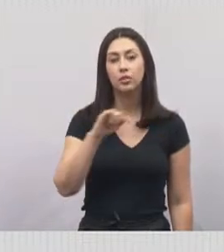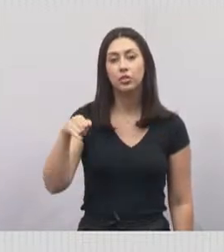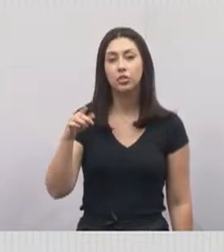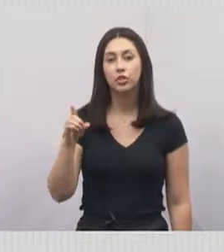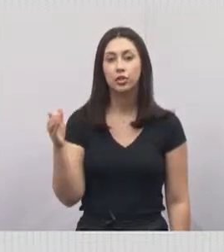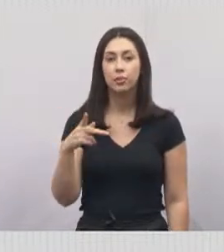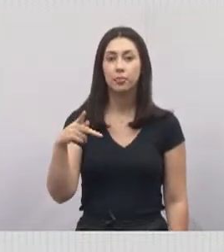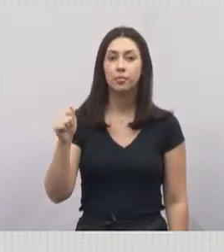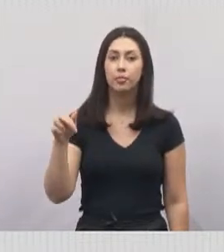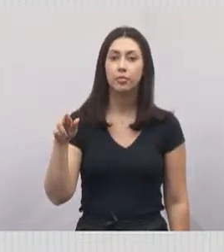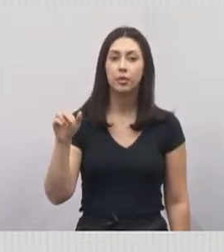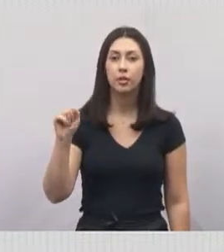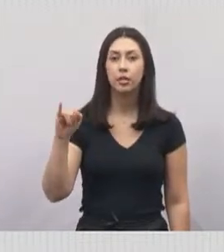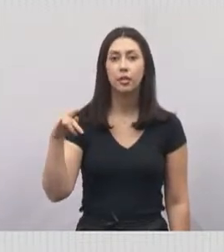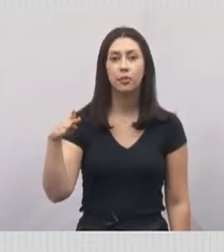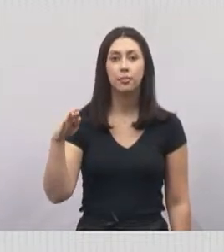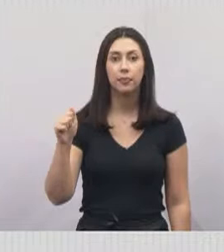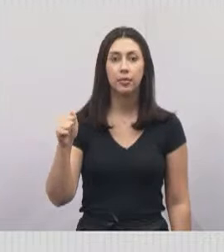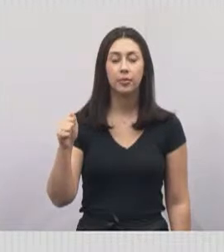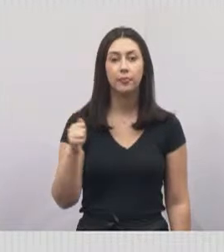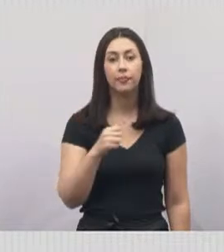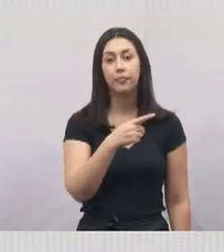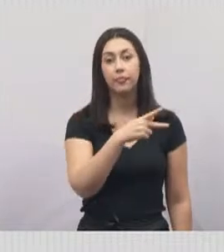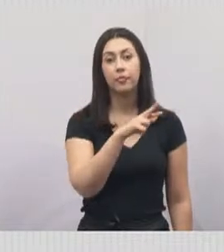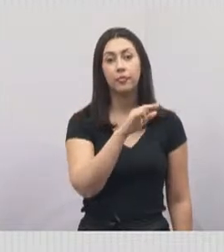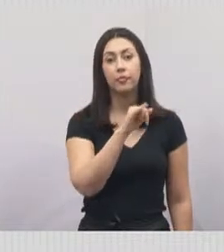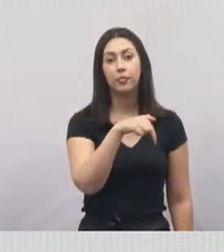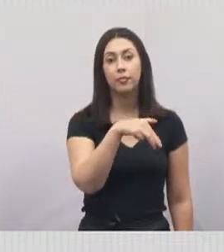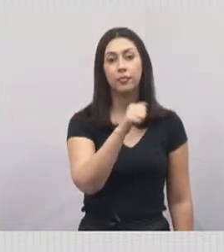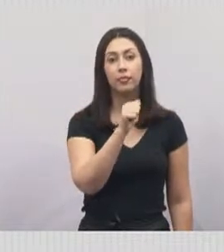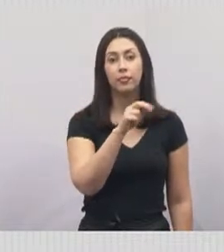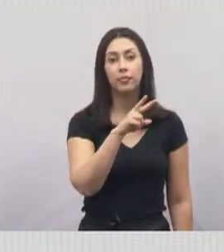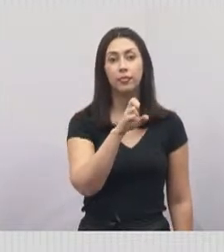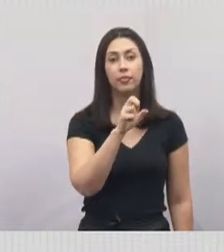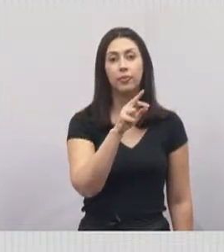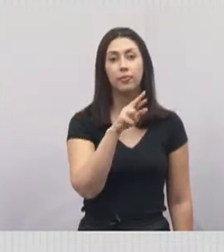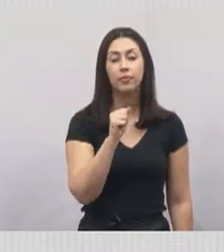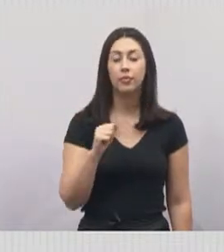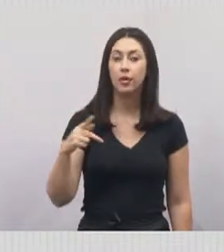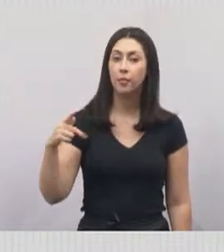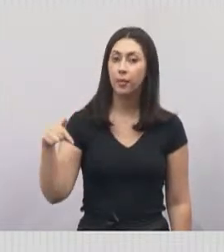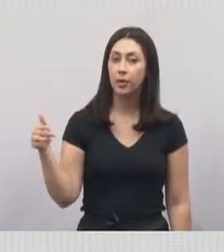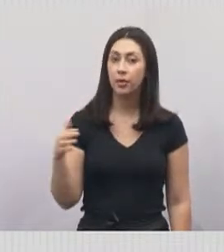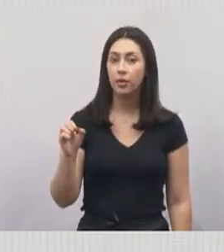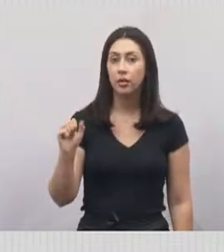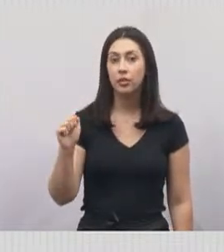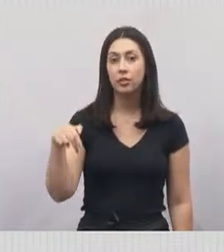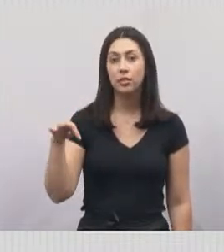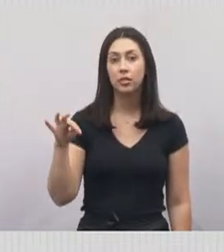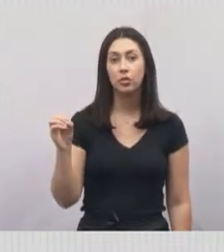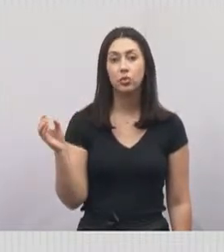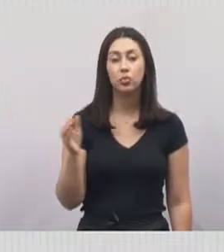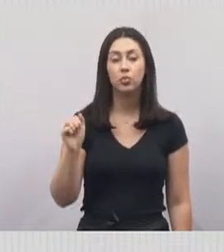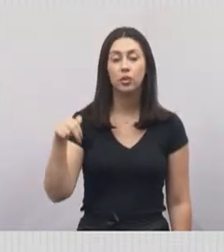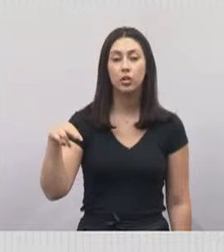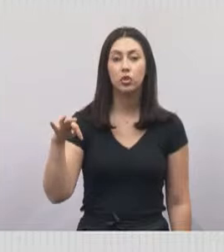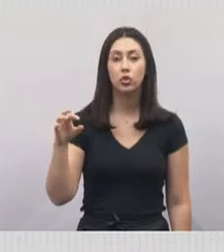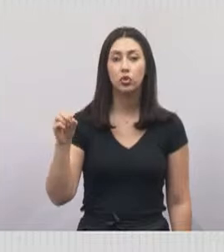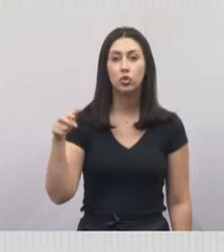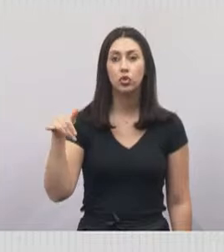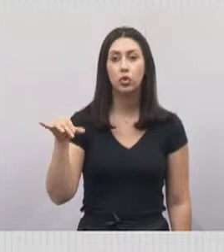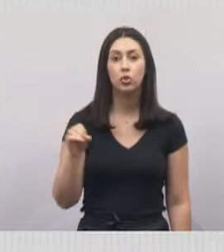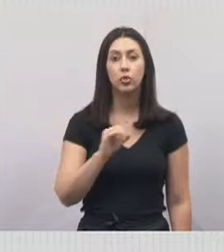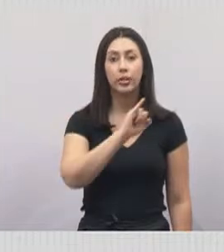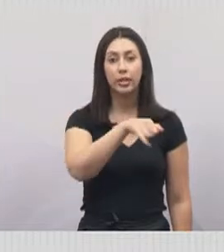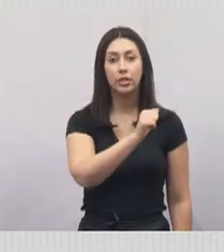Jardim Primavera, Parque Santo Antônio, Veranei e Ijal, Veranei e Irajá,